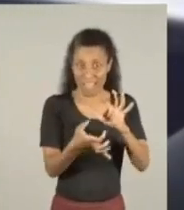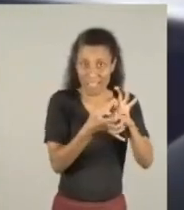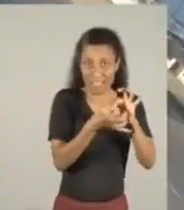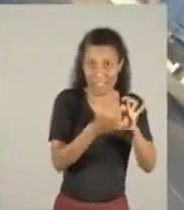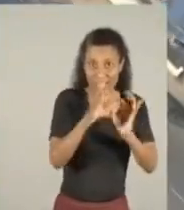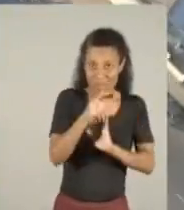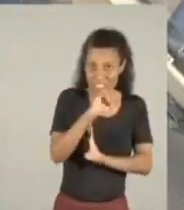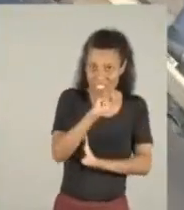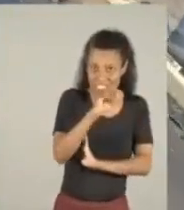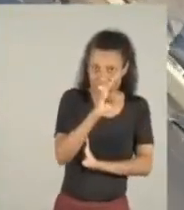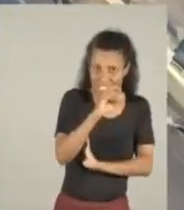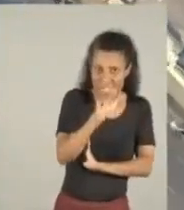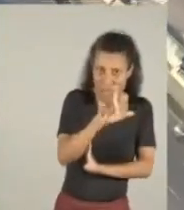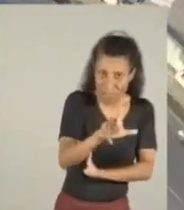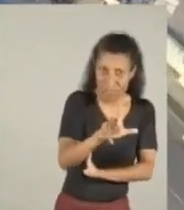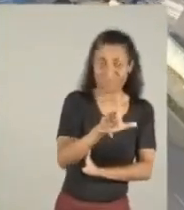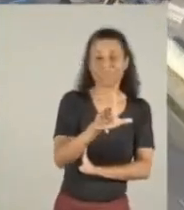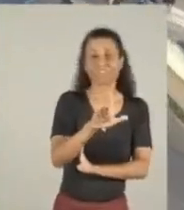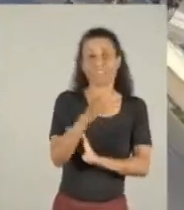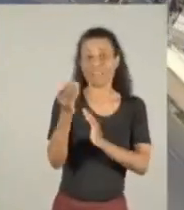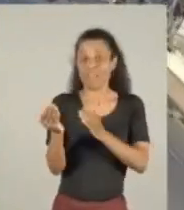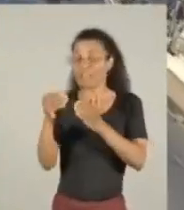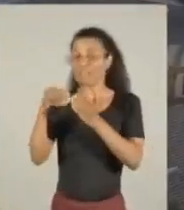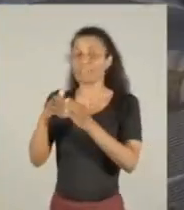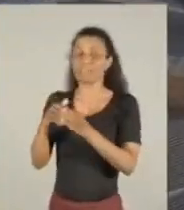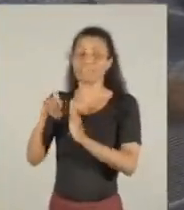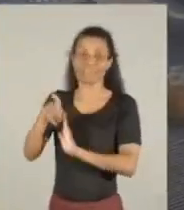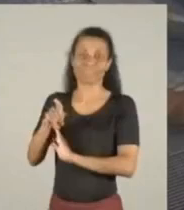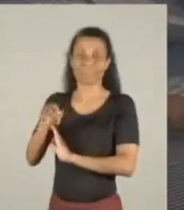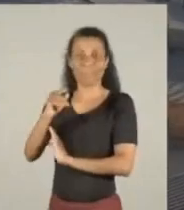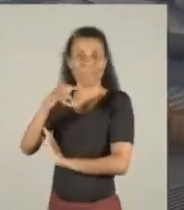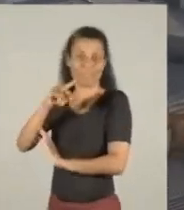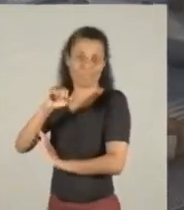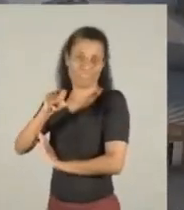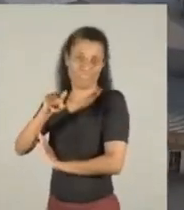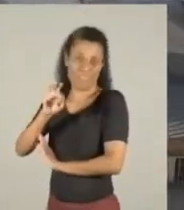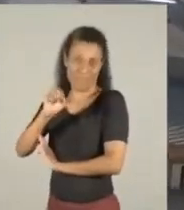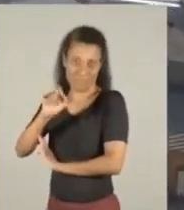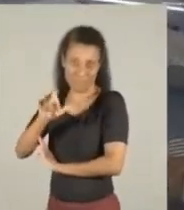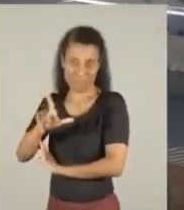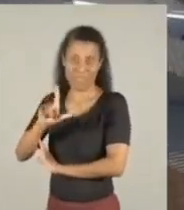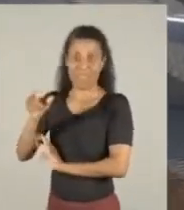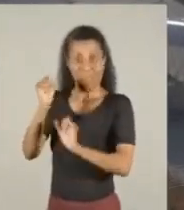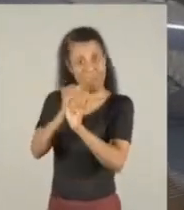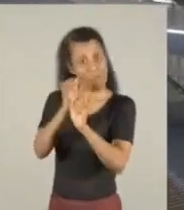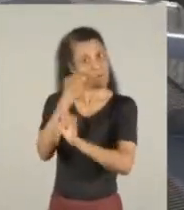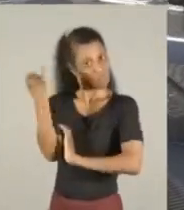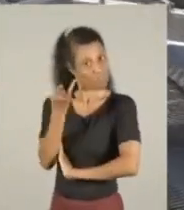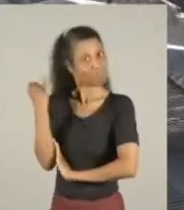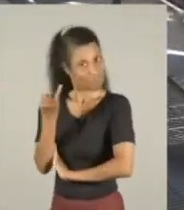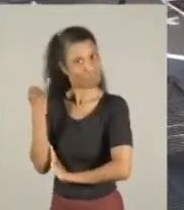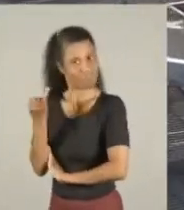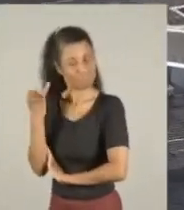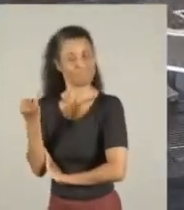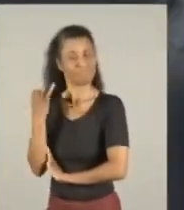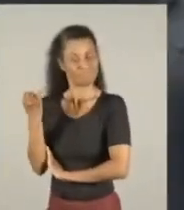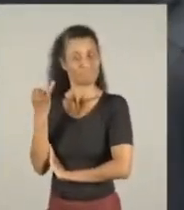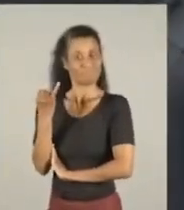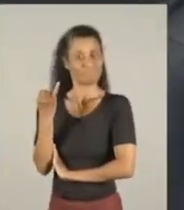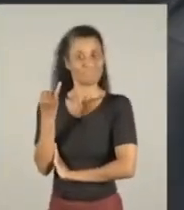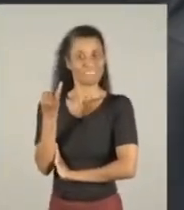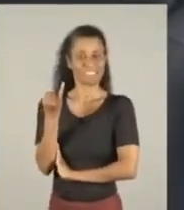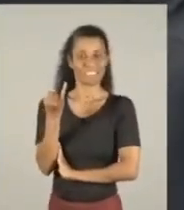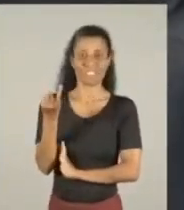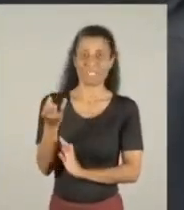liga aqui o cristal até lá a terceira perimetral. Esta é uma obra social de extrema importância. Veja, por exemplo,